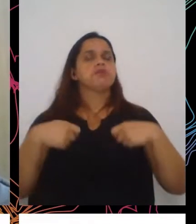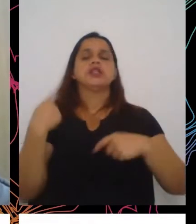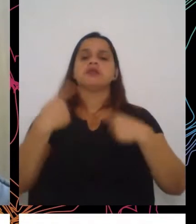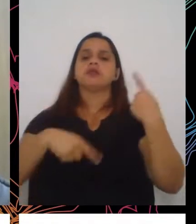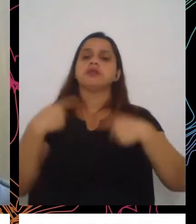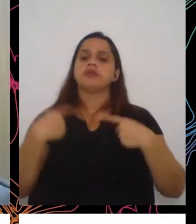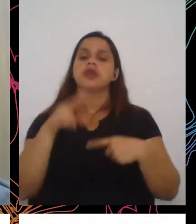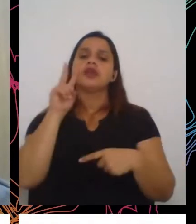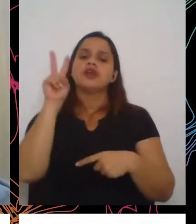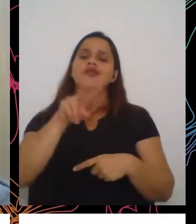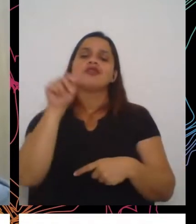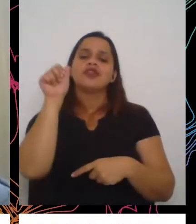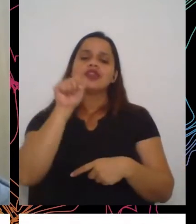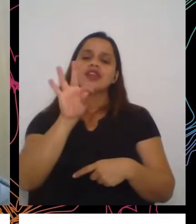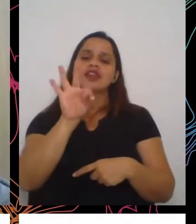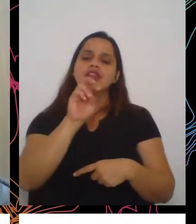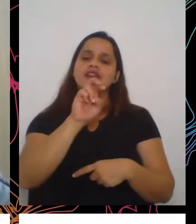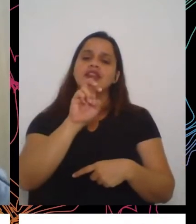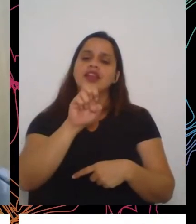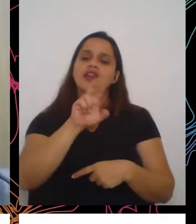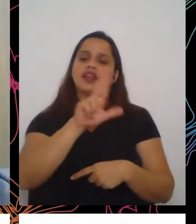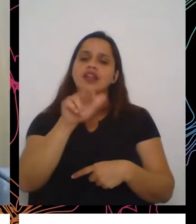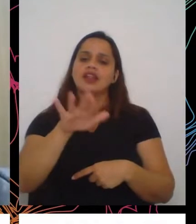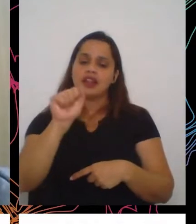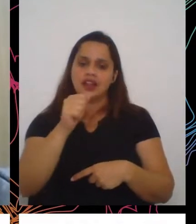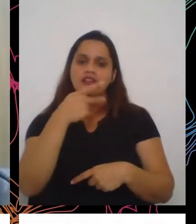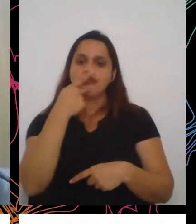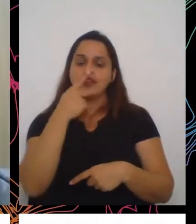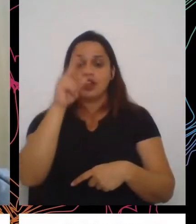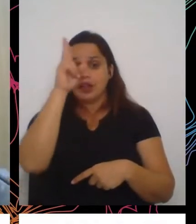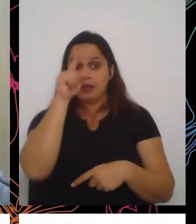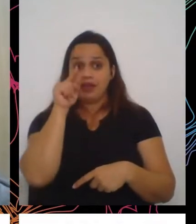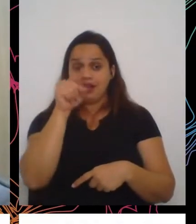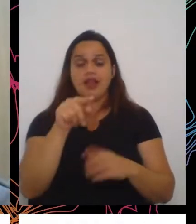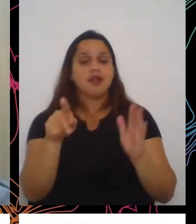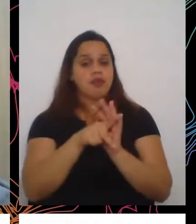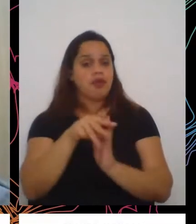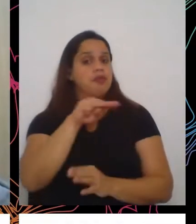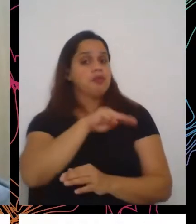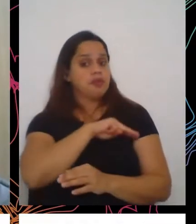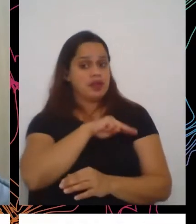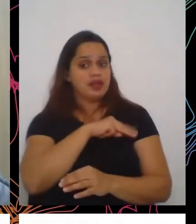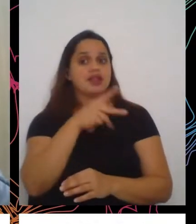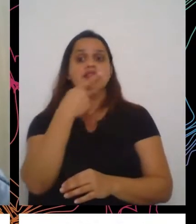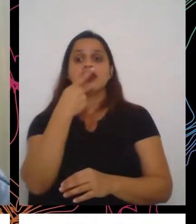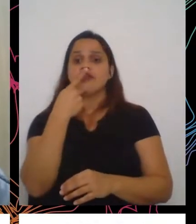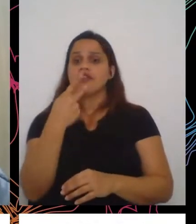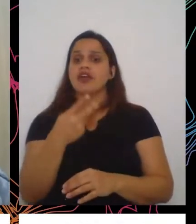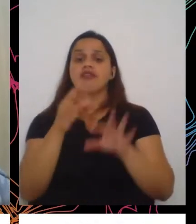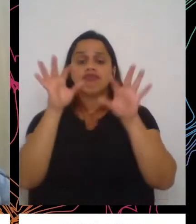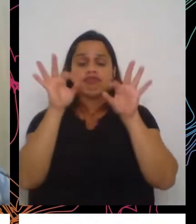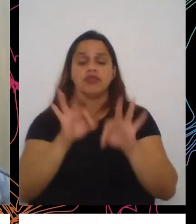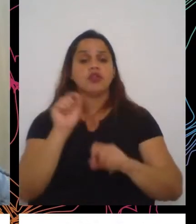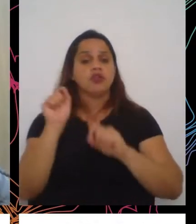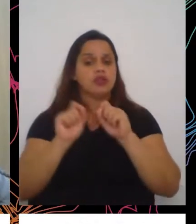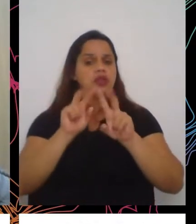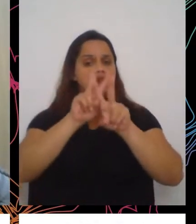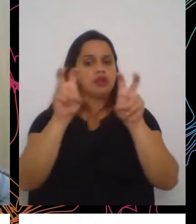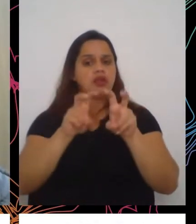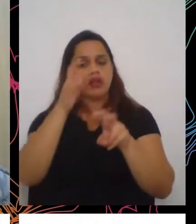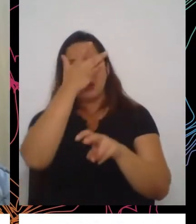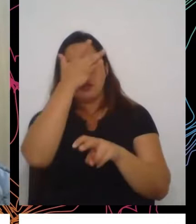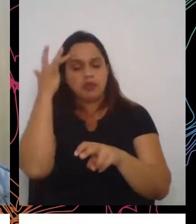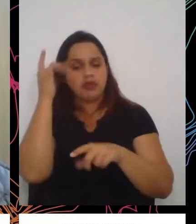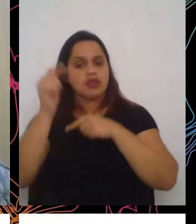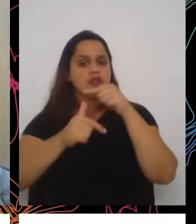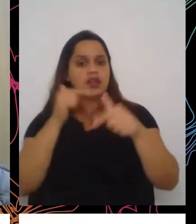Tereza falando e me lembrava dela, ministra, e ela fazia exatamente o debate sobre as pessoas do Bolsa Família,